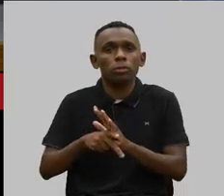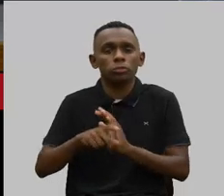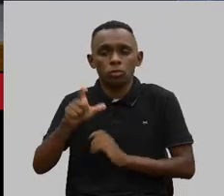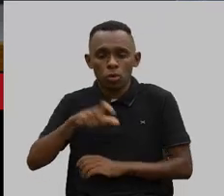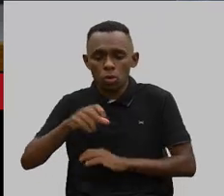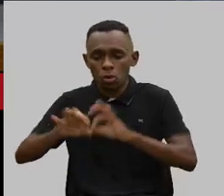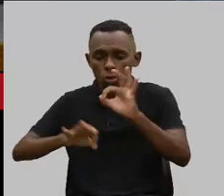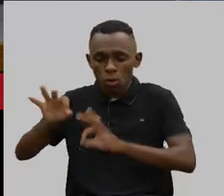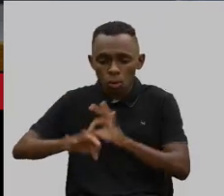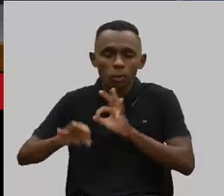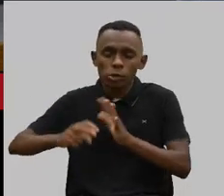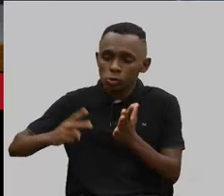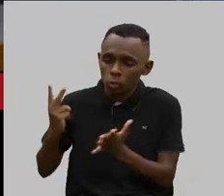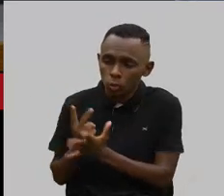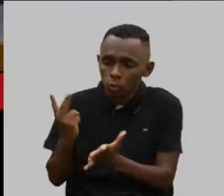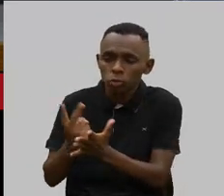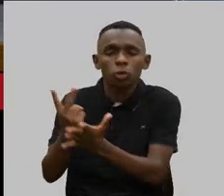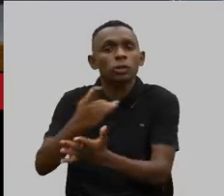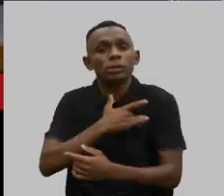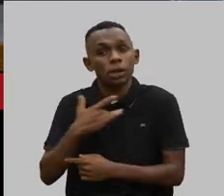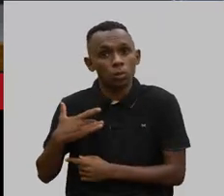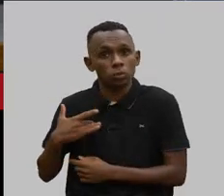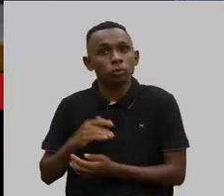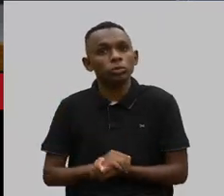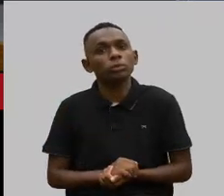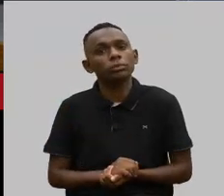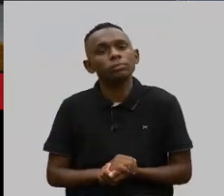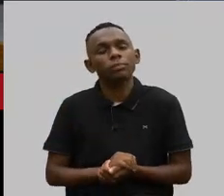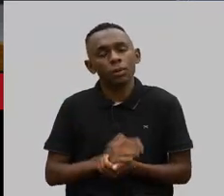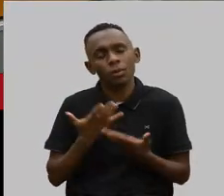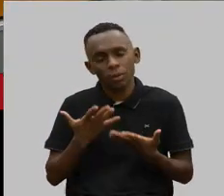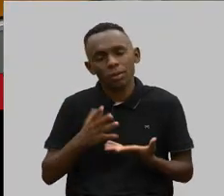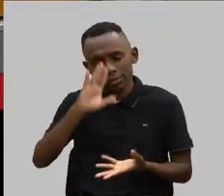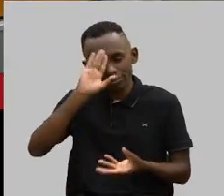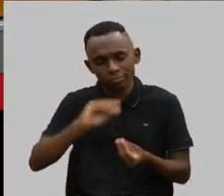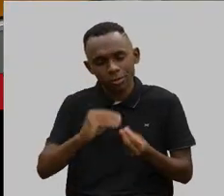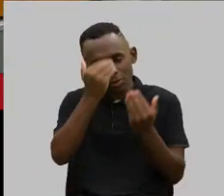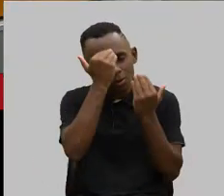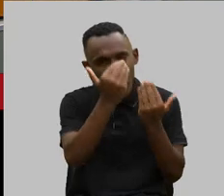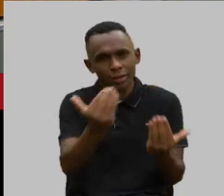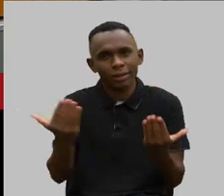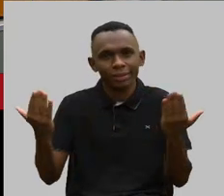da sustentabilidade dos planos de saúde. É o que eu queria dizer. Muito obrigada.